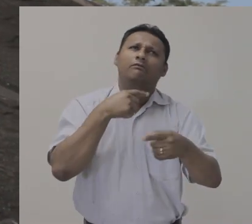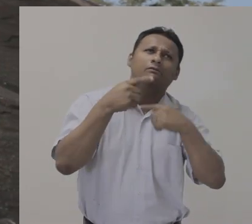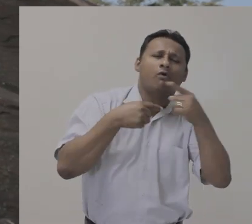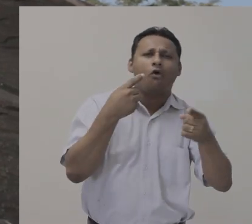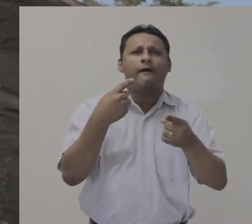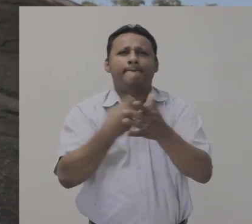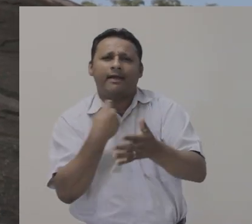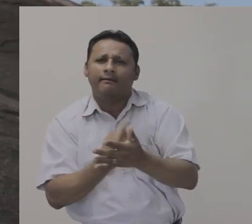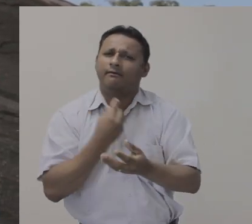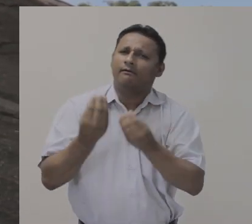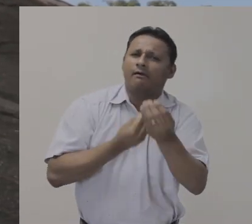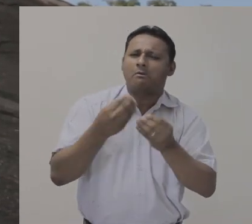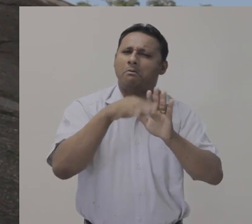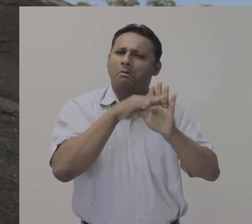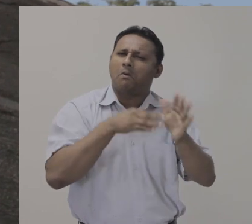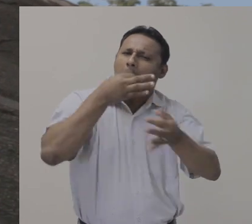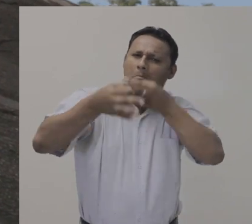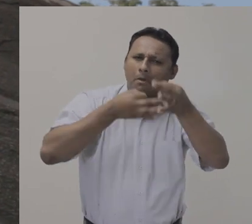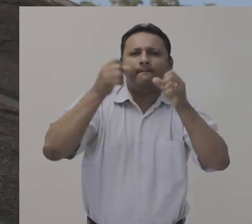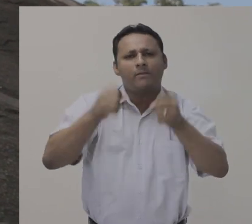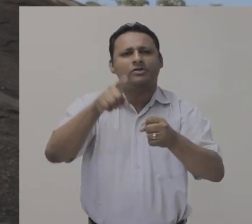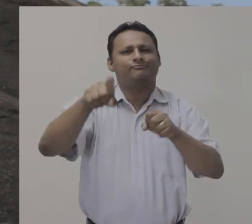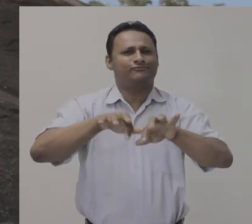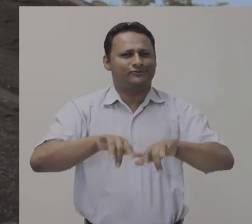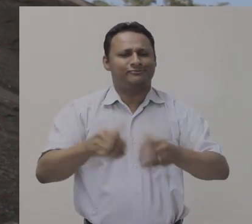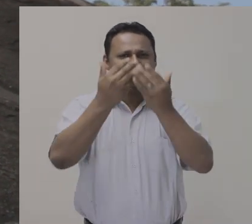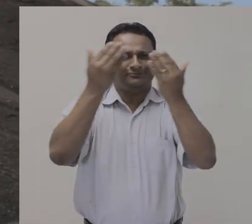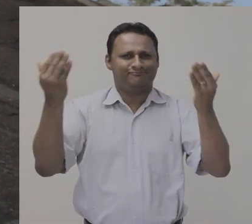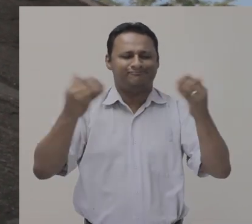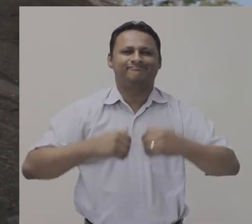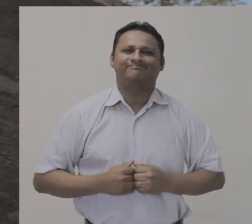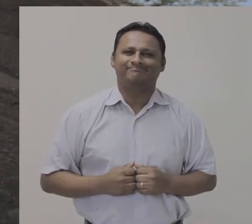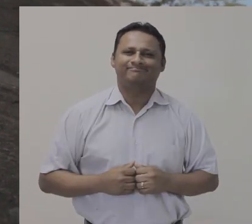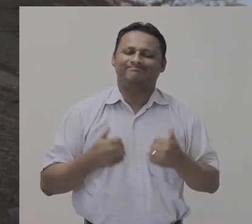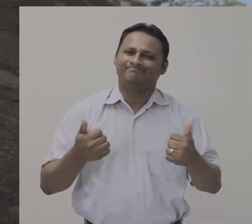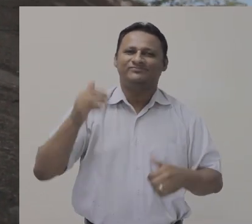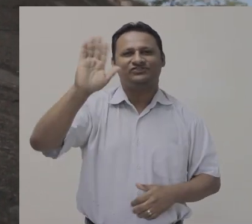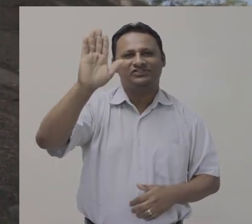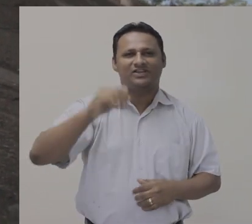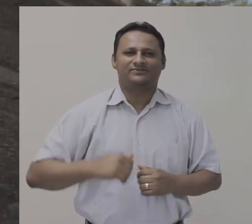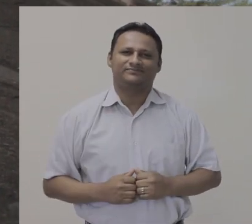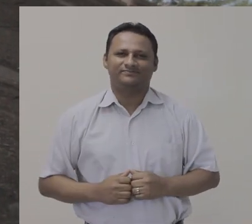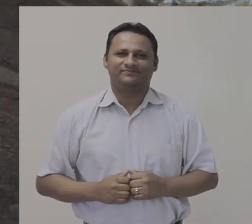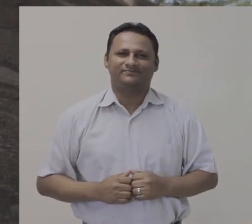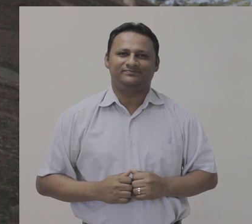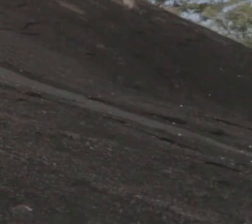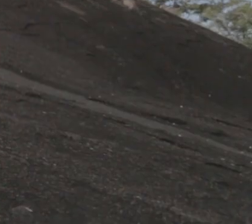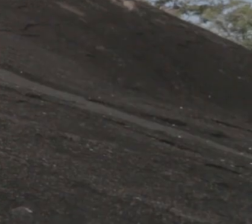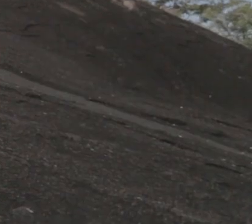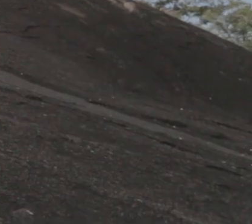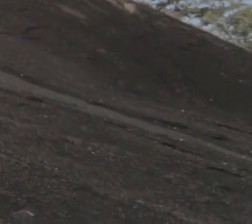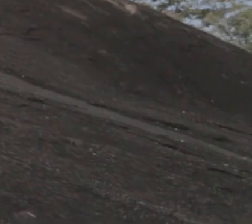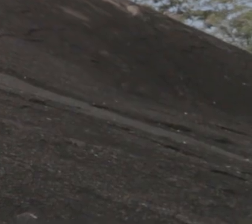E se você quiser enviar sugestões de pauta para a gente, basta enviar um e-mail para tvufes.ufes.br. Até a